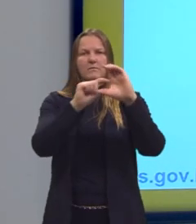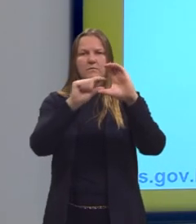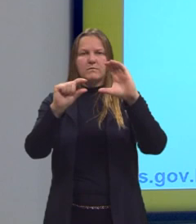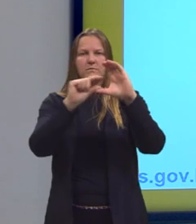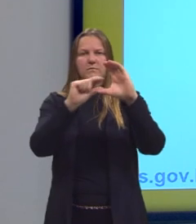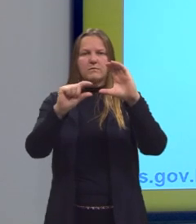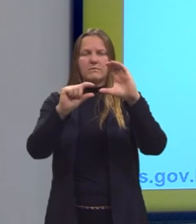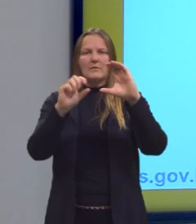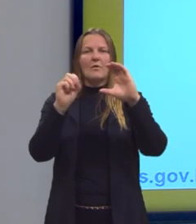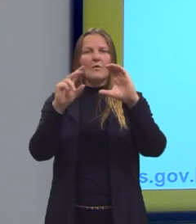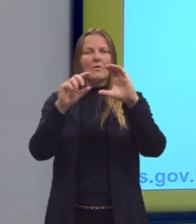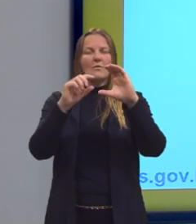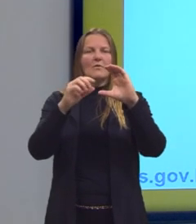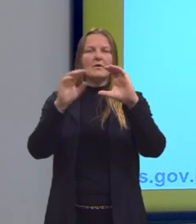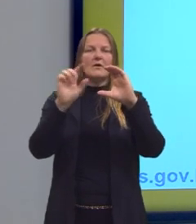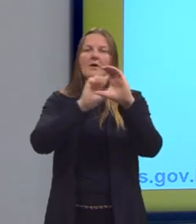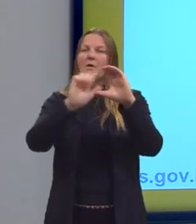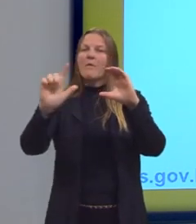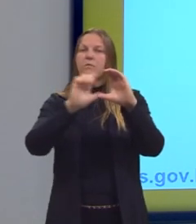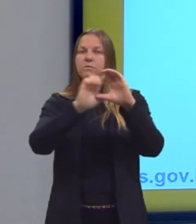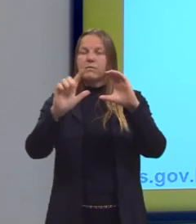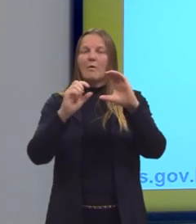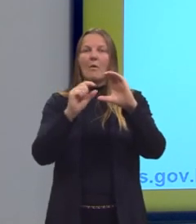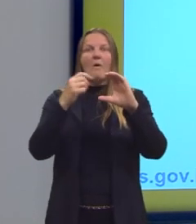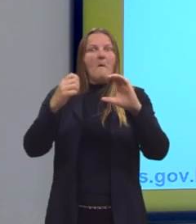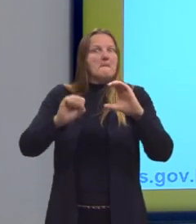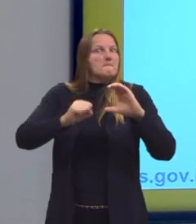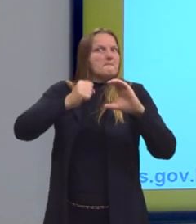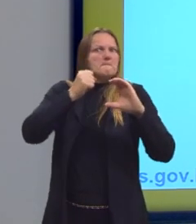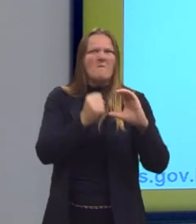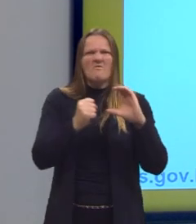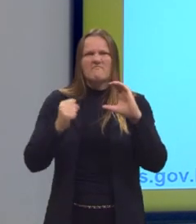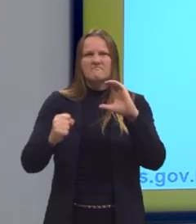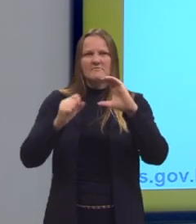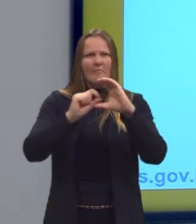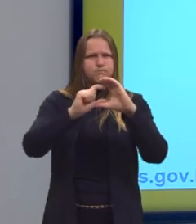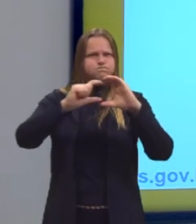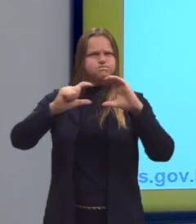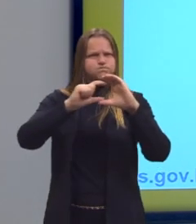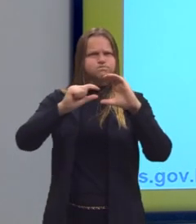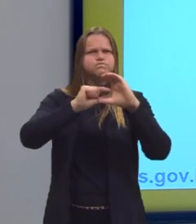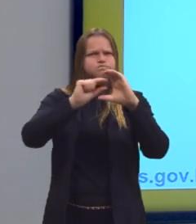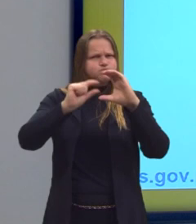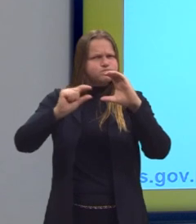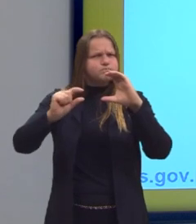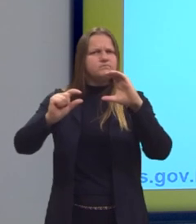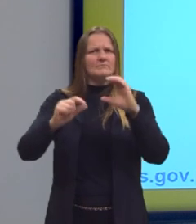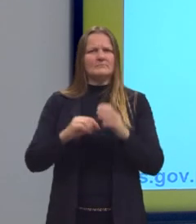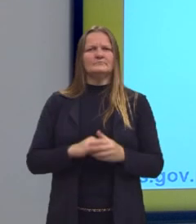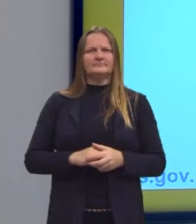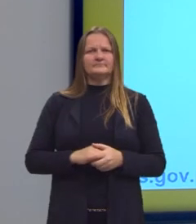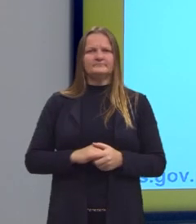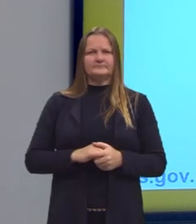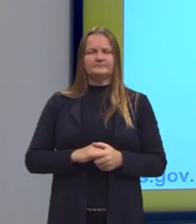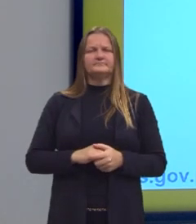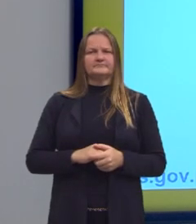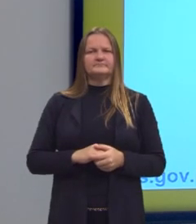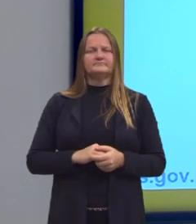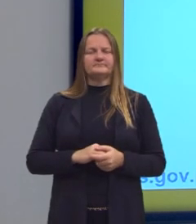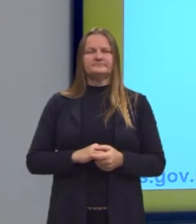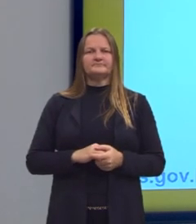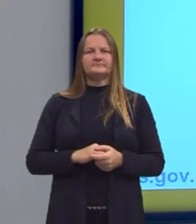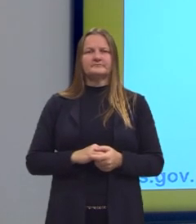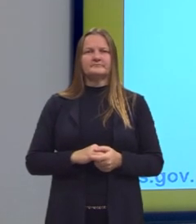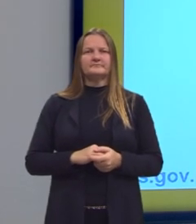insaturada e supersaturada. E também pelo tipo de soluto, porque eu posso ter uma solução molecular ou iônica.